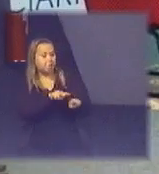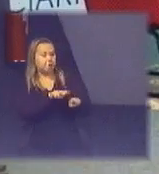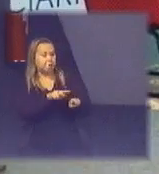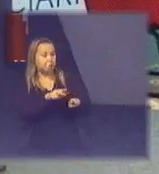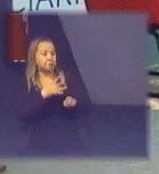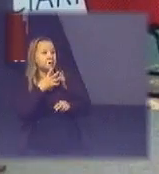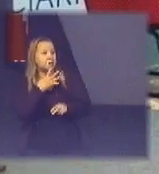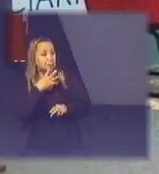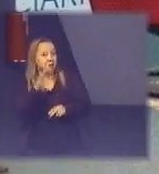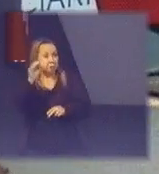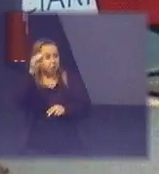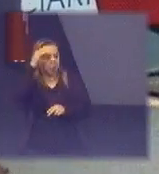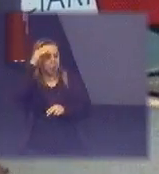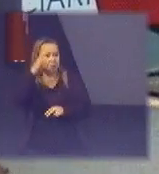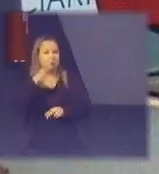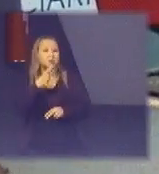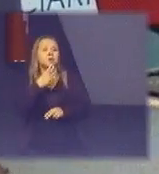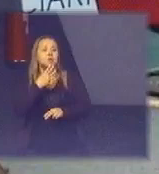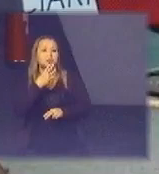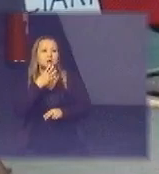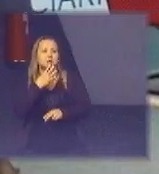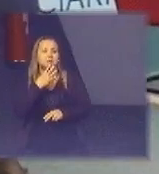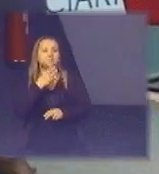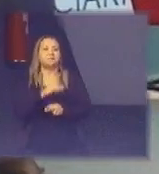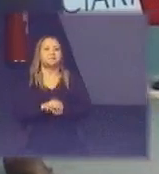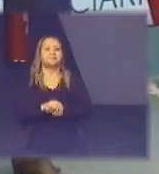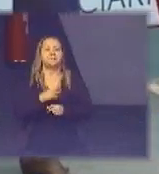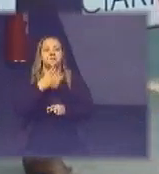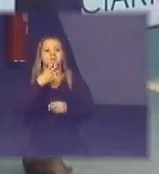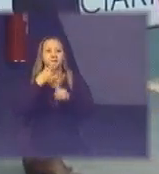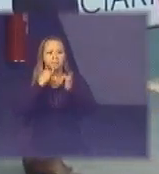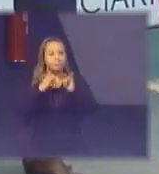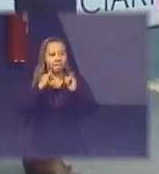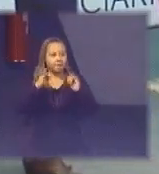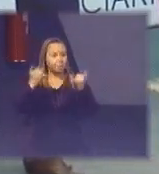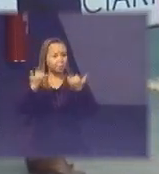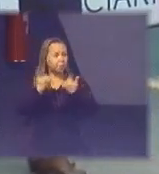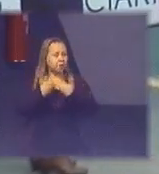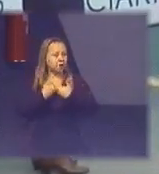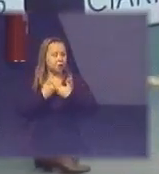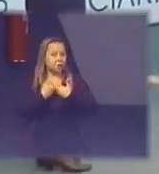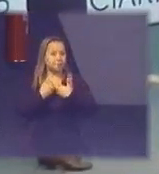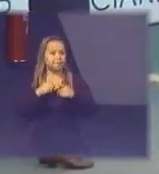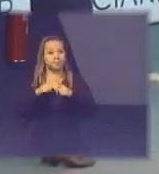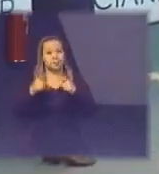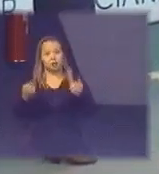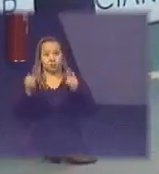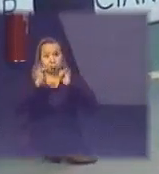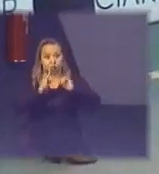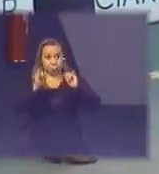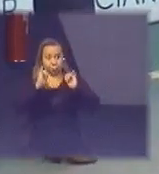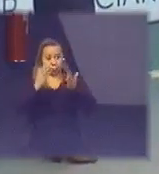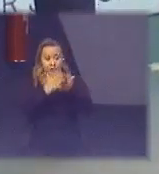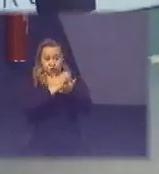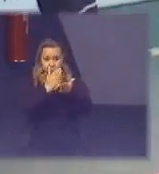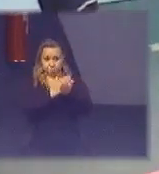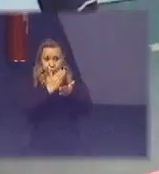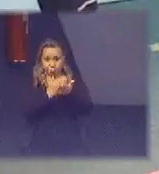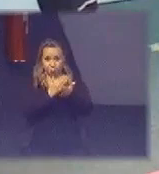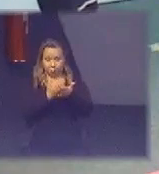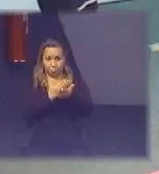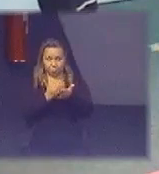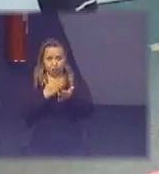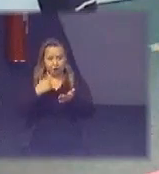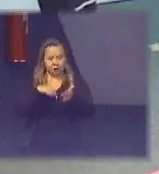pesquisa a gente já tem essa base de dados é só transferência de conhecimento só que no momento que a gente divulga isso aqui esse manual a gente consegue das